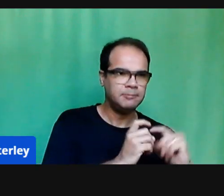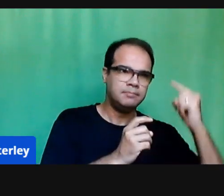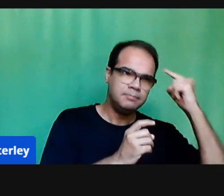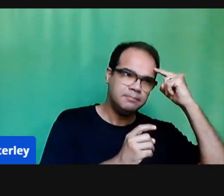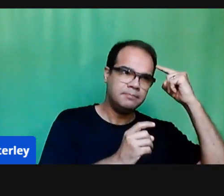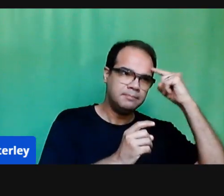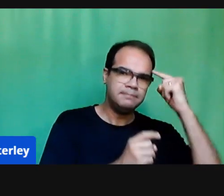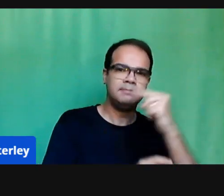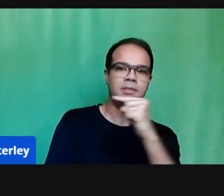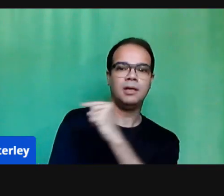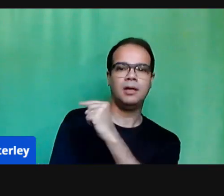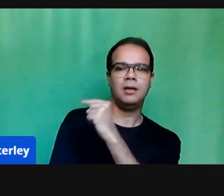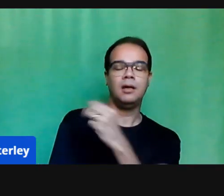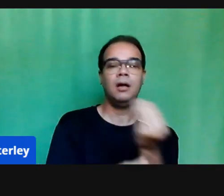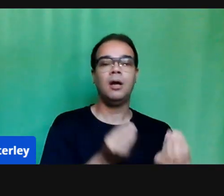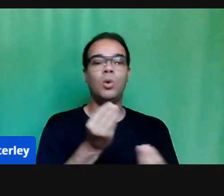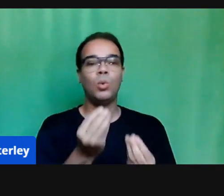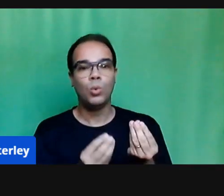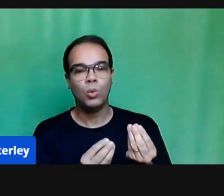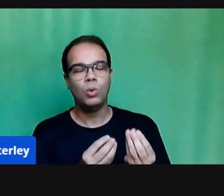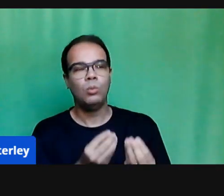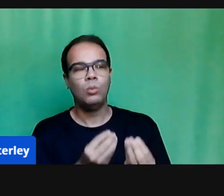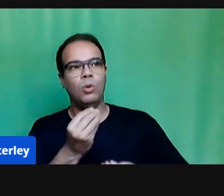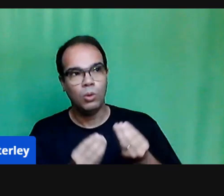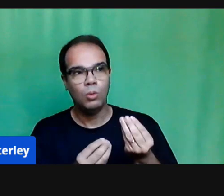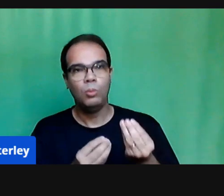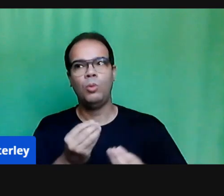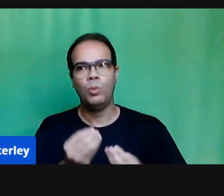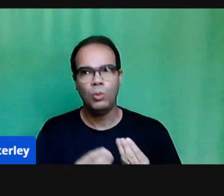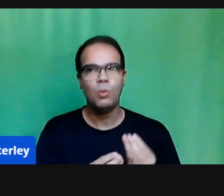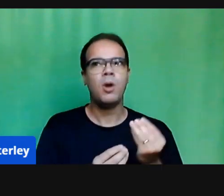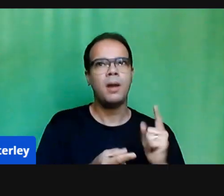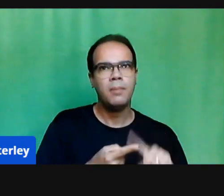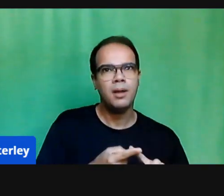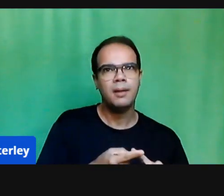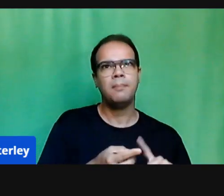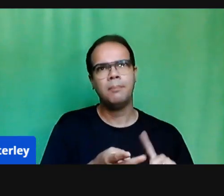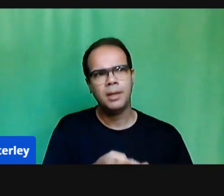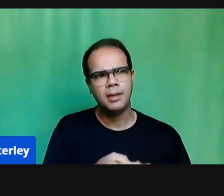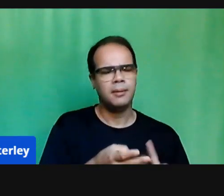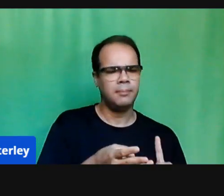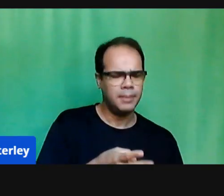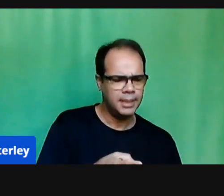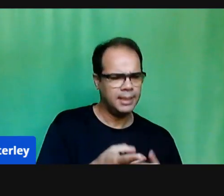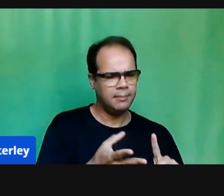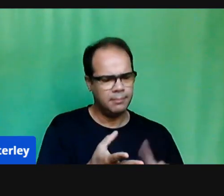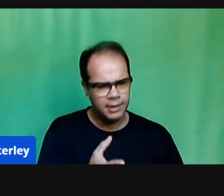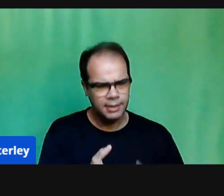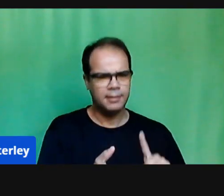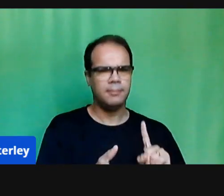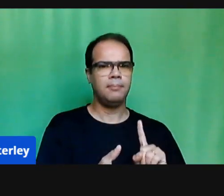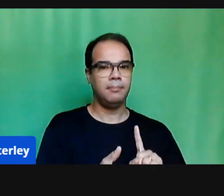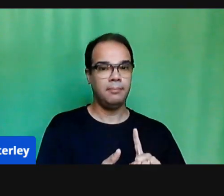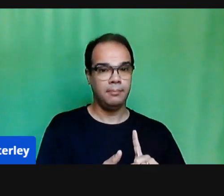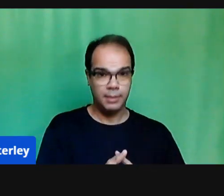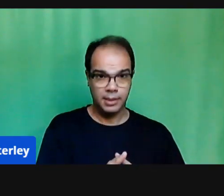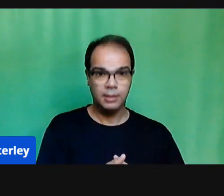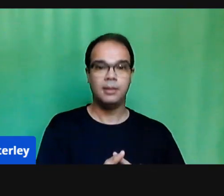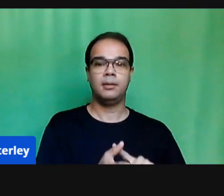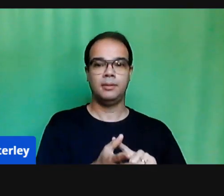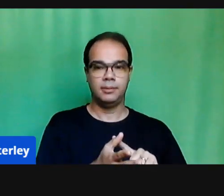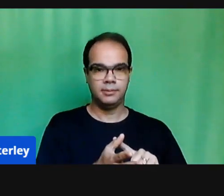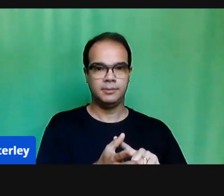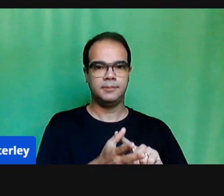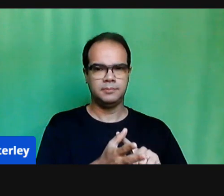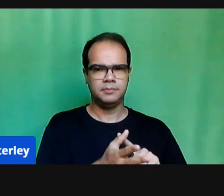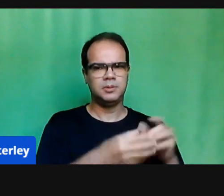famílias, muito mais nesse momento do que as nossas expectativas como professor. E a Escola Nicolau Frageli conta com uma equipe de